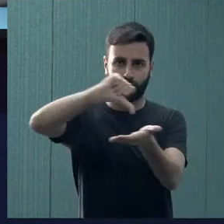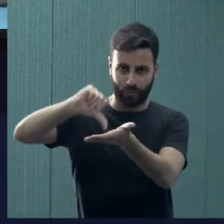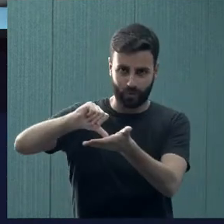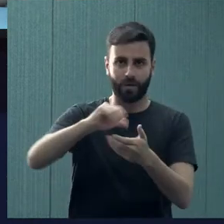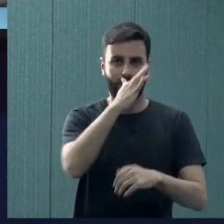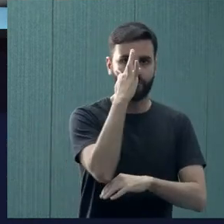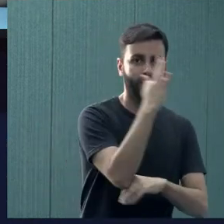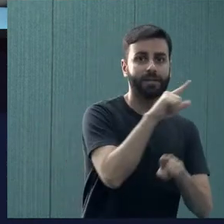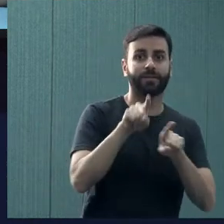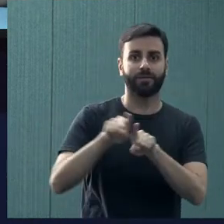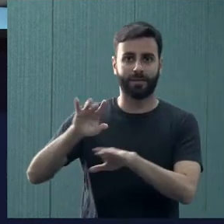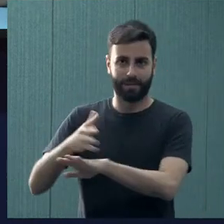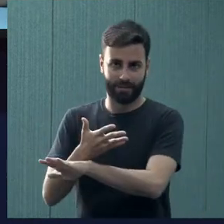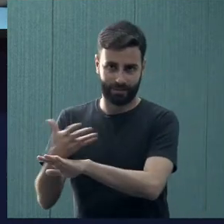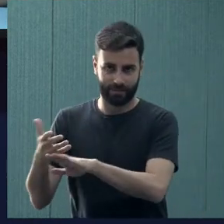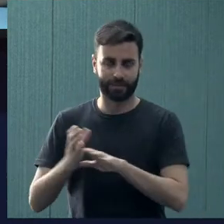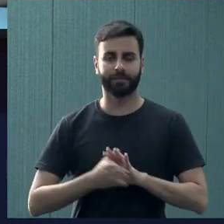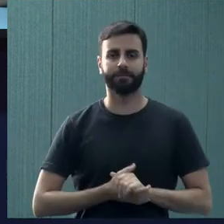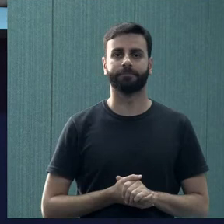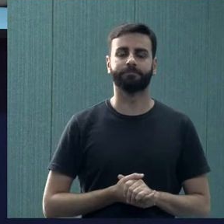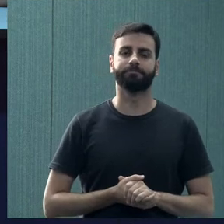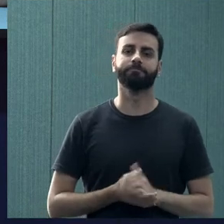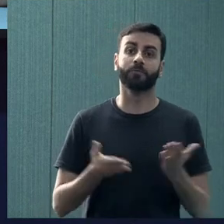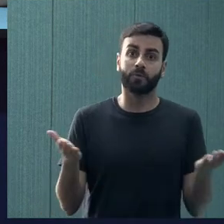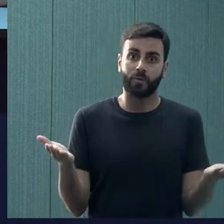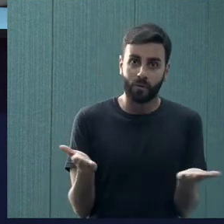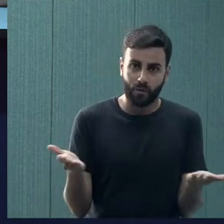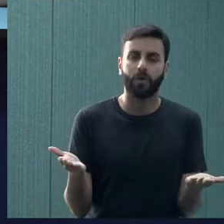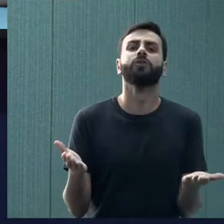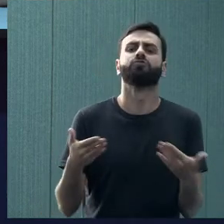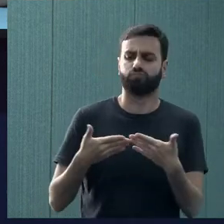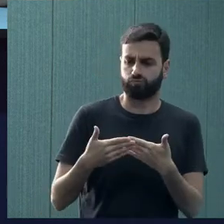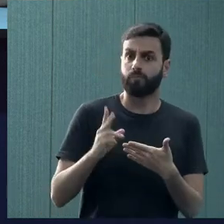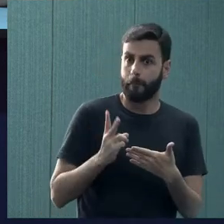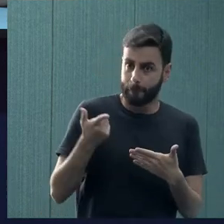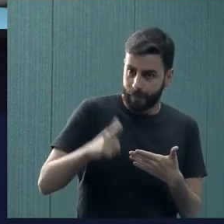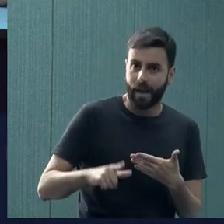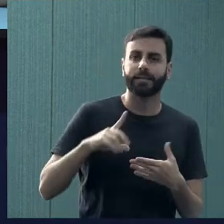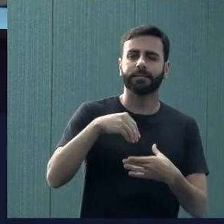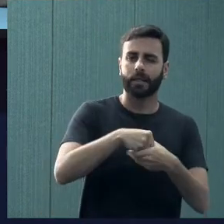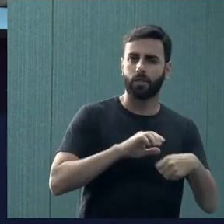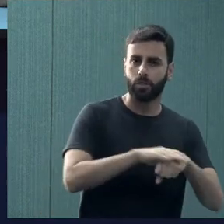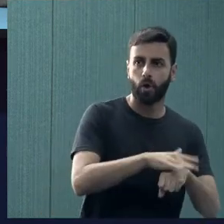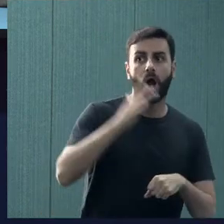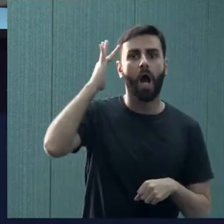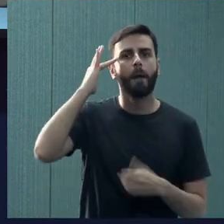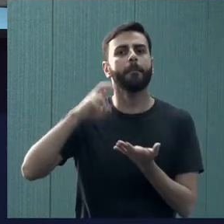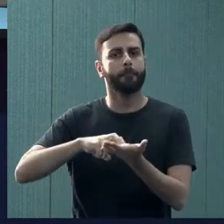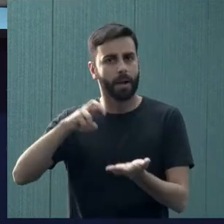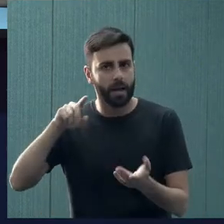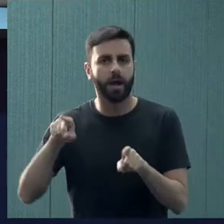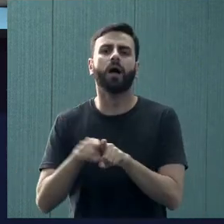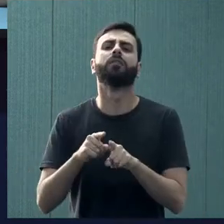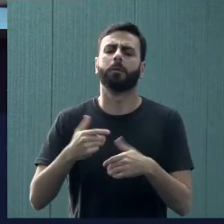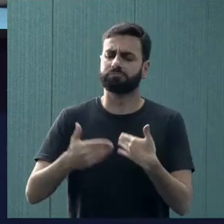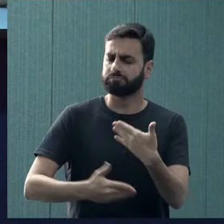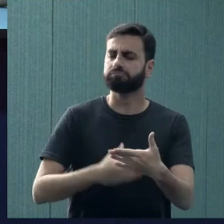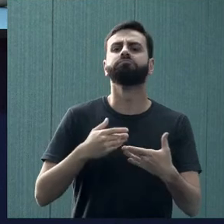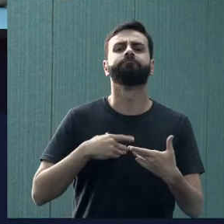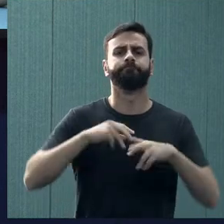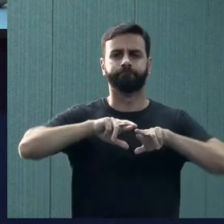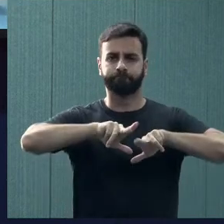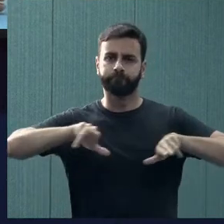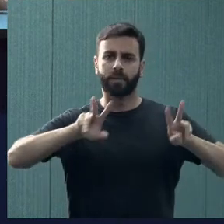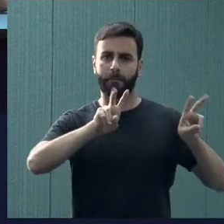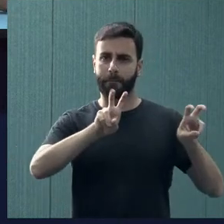Florestal e Rio Paranaíba. Então, hoje temos mais atividades à noite, amanhã também. Então, é programação muito